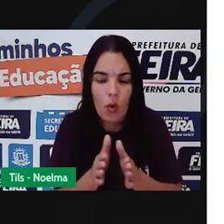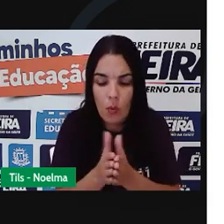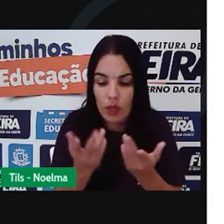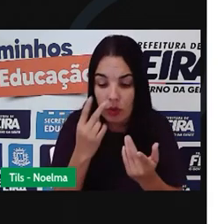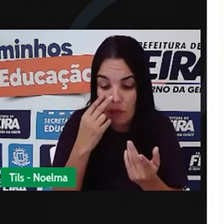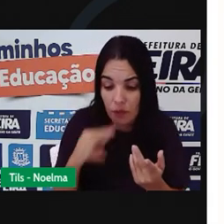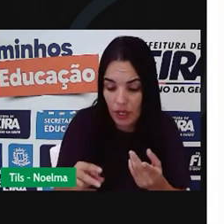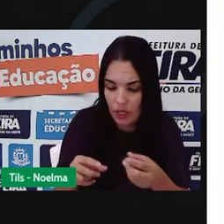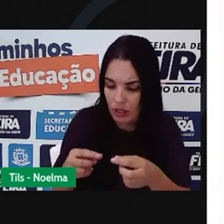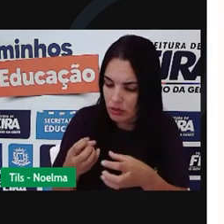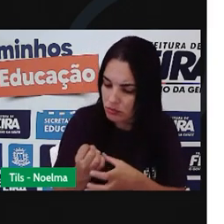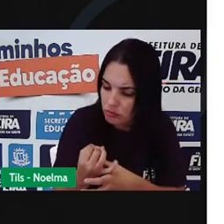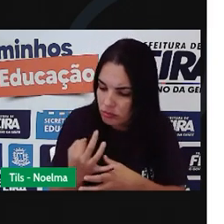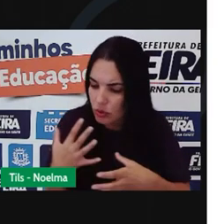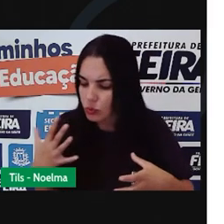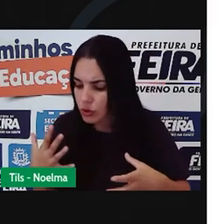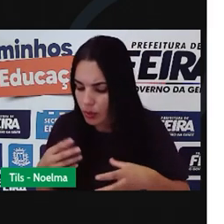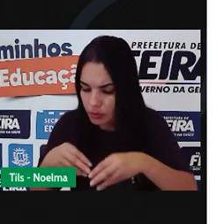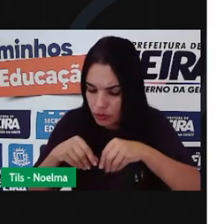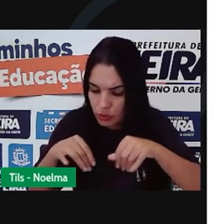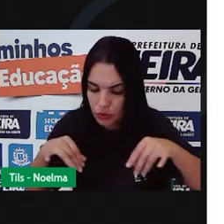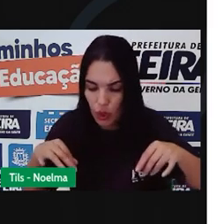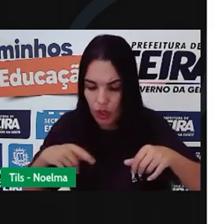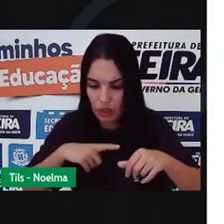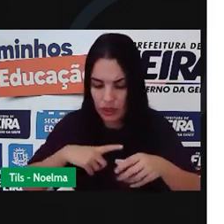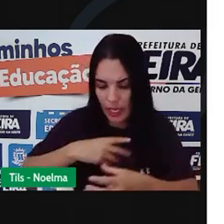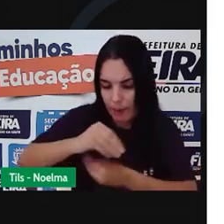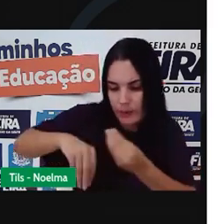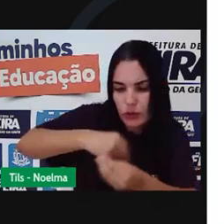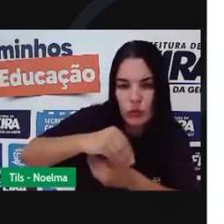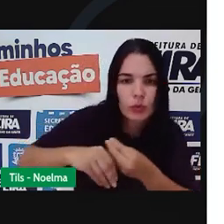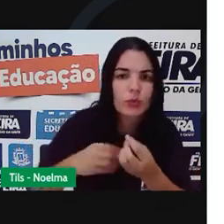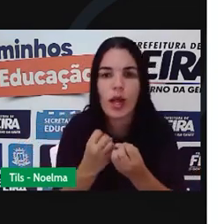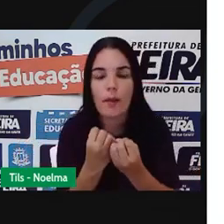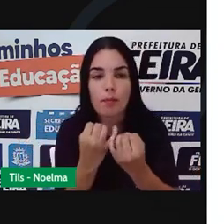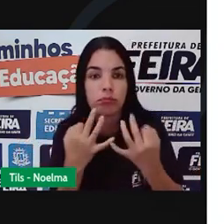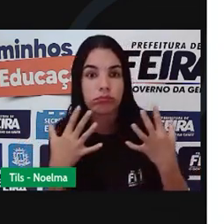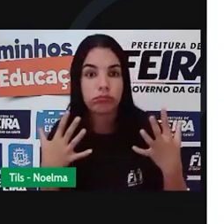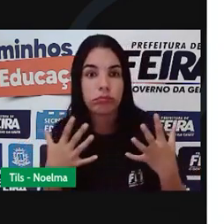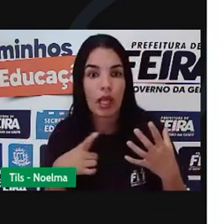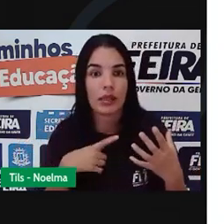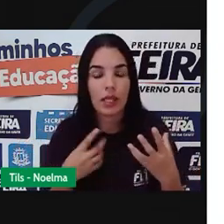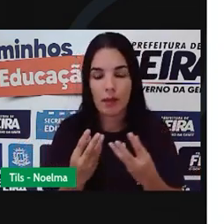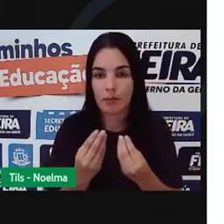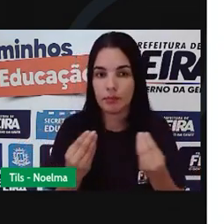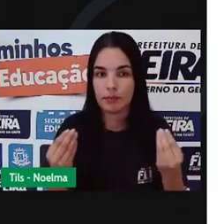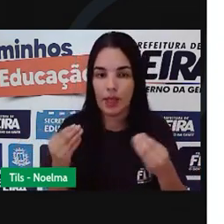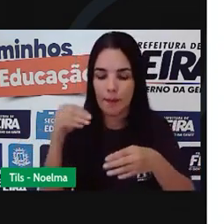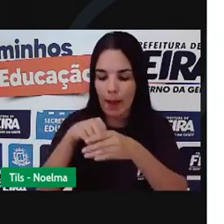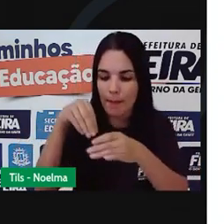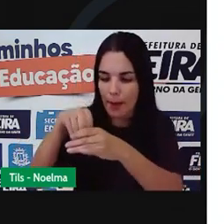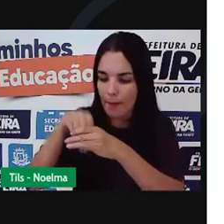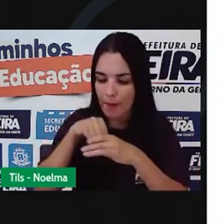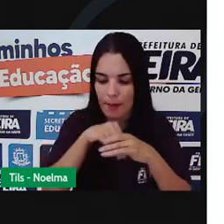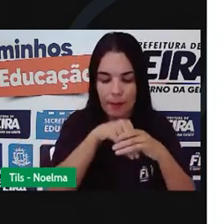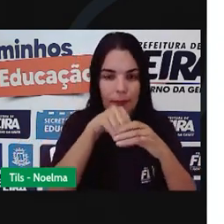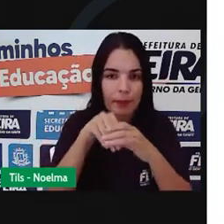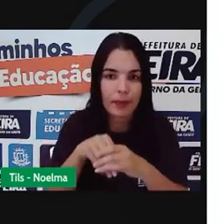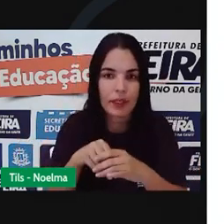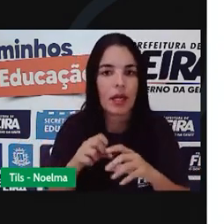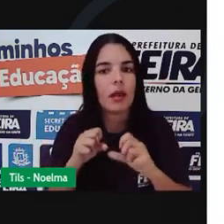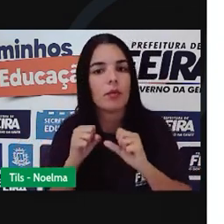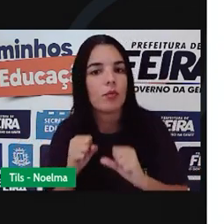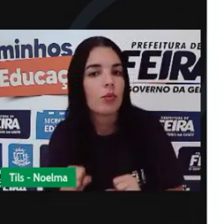processo, são misturados vários componentes. Além dos adubos químicos, você pode utilizar também um adubo natural